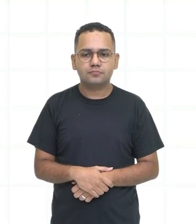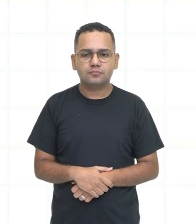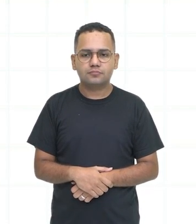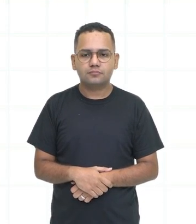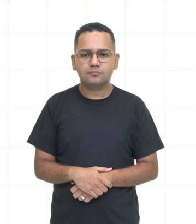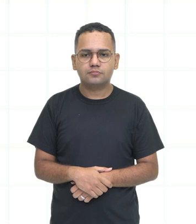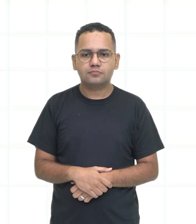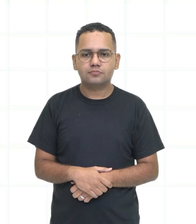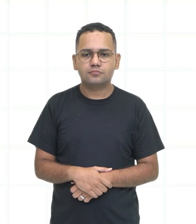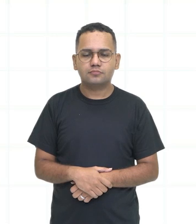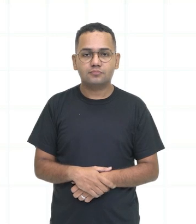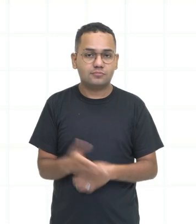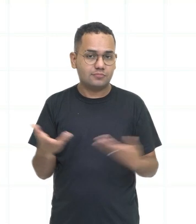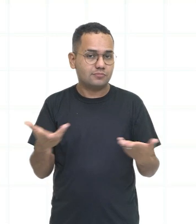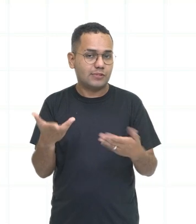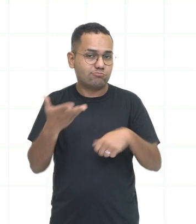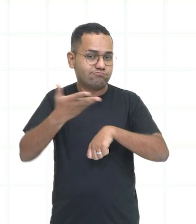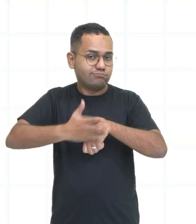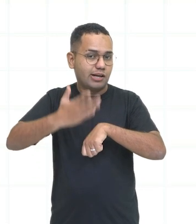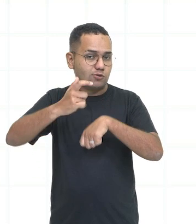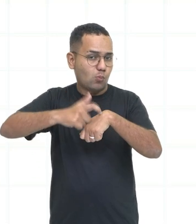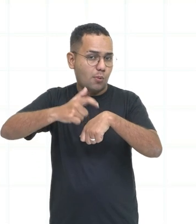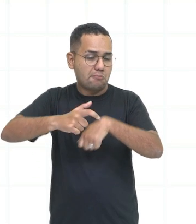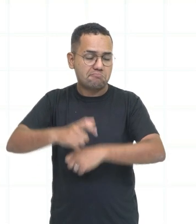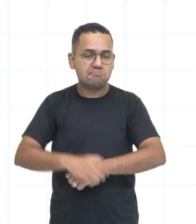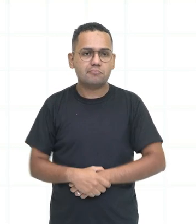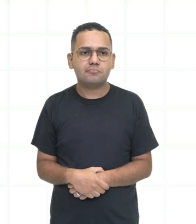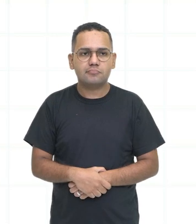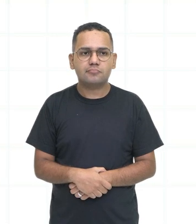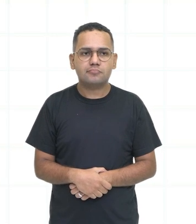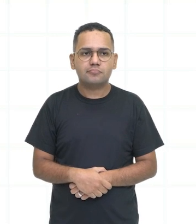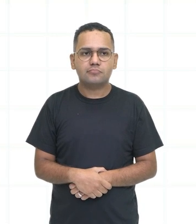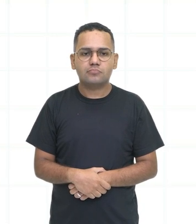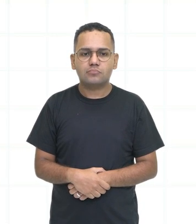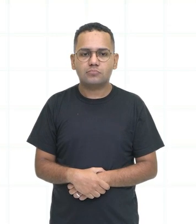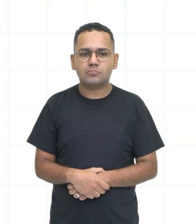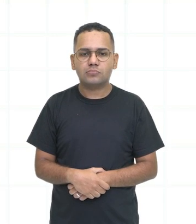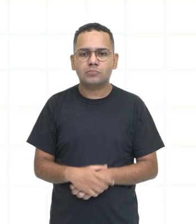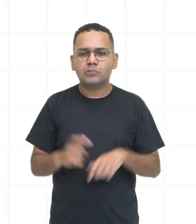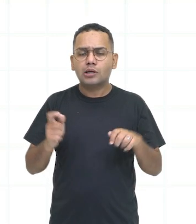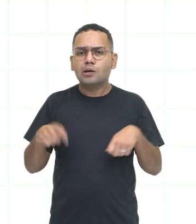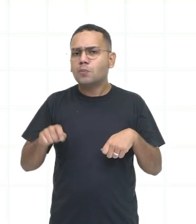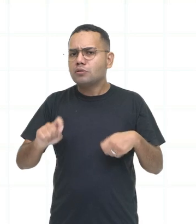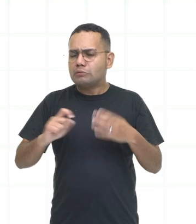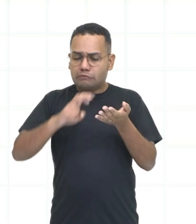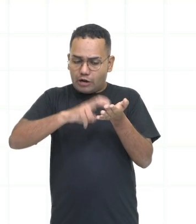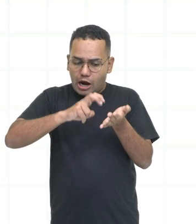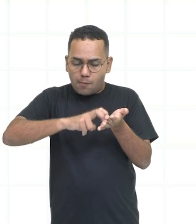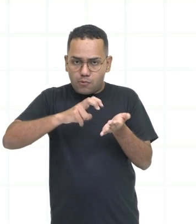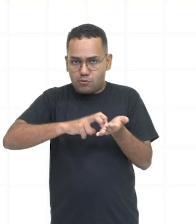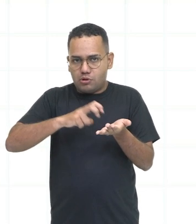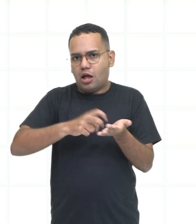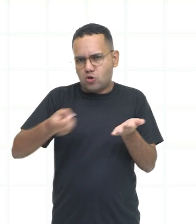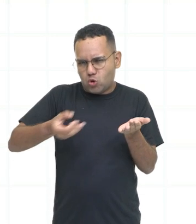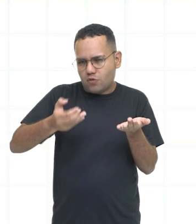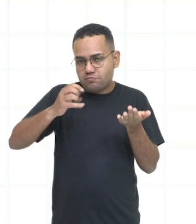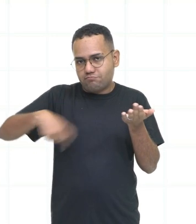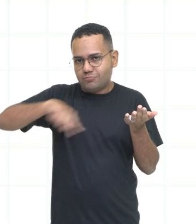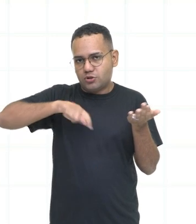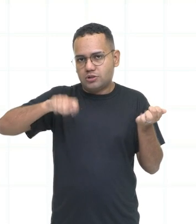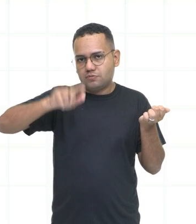aqui let's practice, vamos praticar, né, isso aqui também serve pra gente ampliar o nosso vocabulário, relembrar aquilo que também nós já vimos em algum momento.